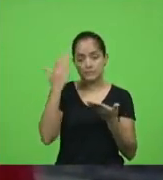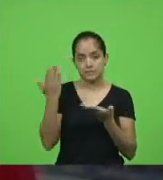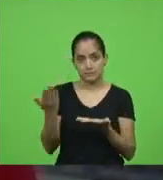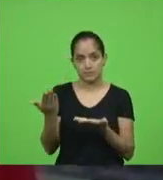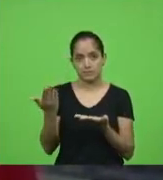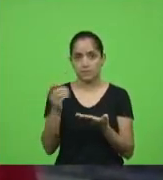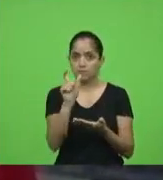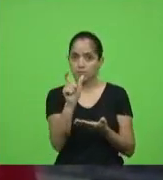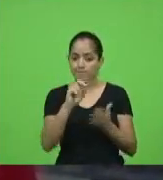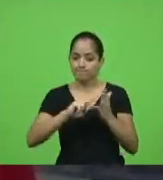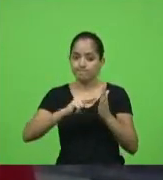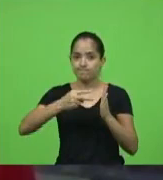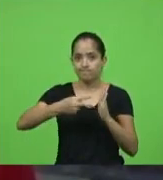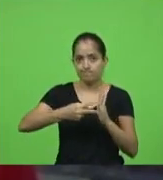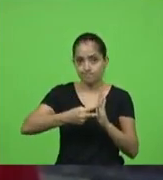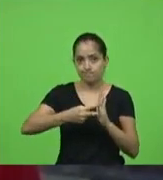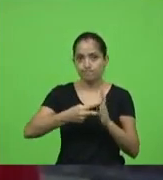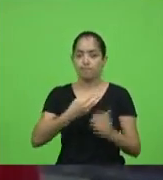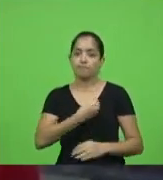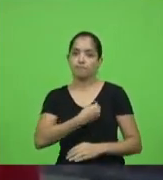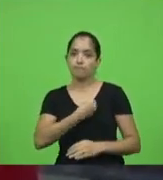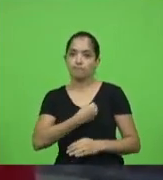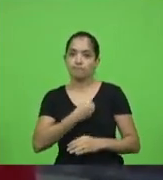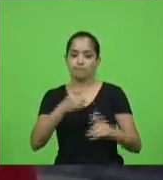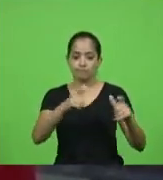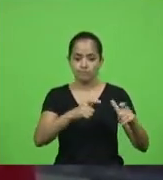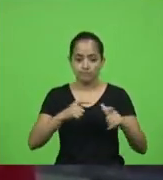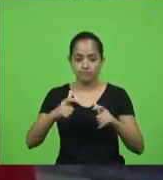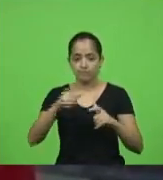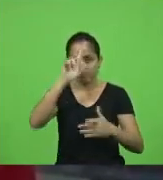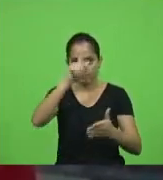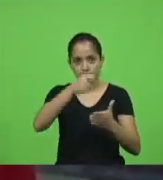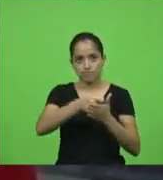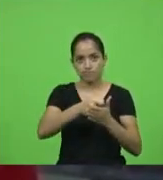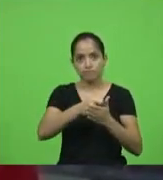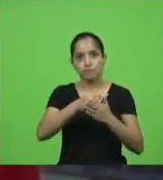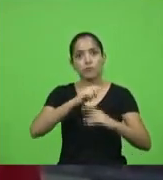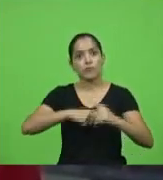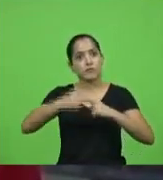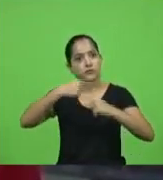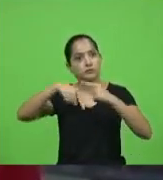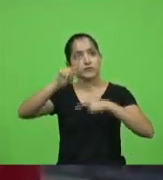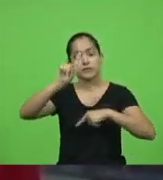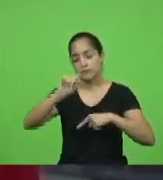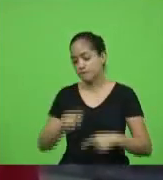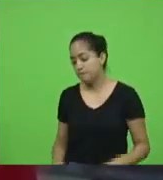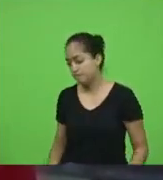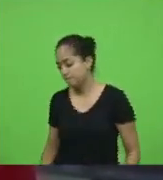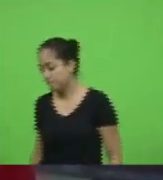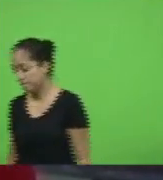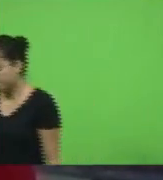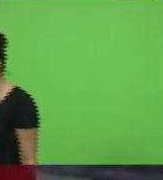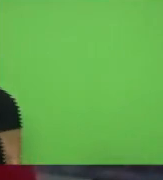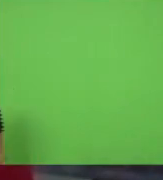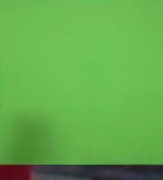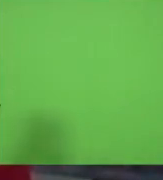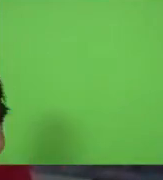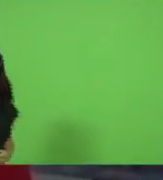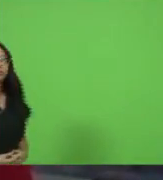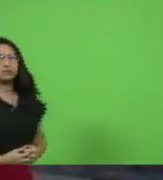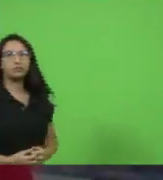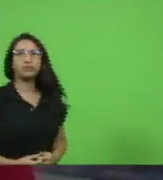a presença da mulher nos espaços de decisão faz a diferença gente faz bem para toda a sociedade